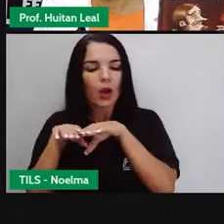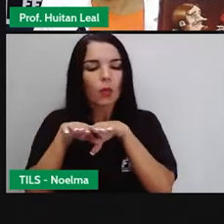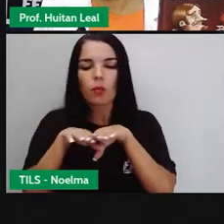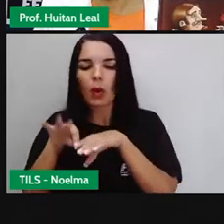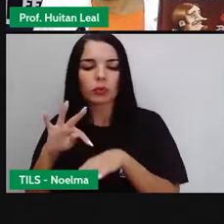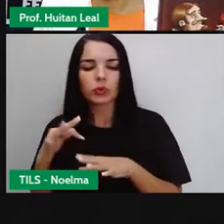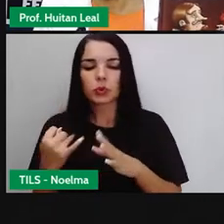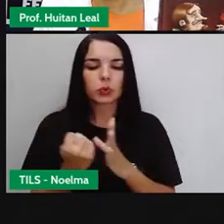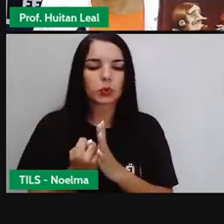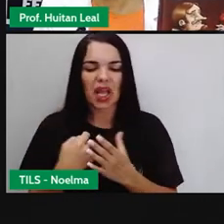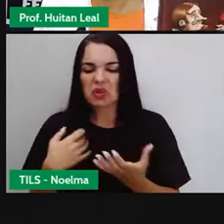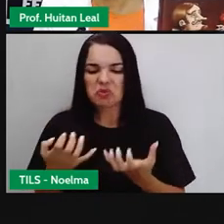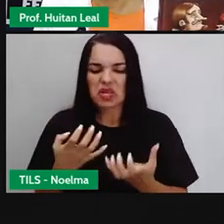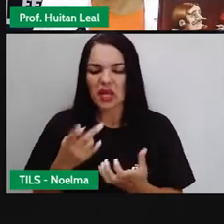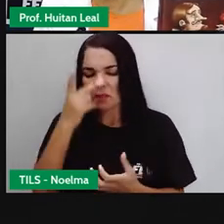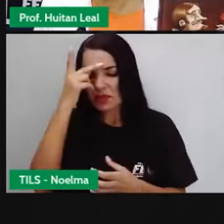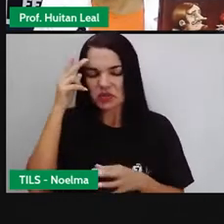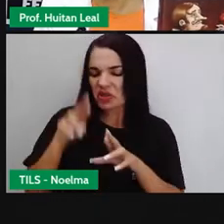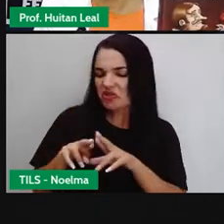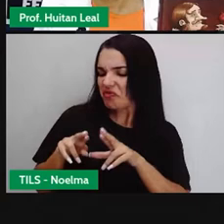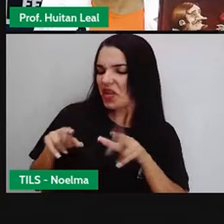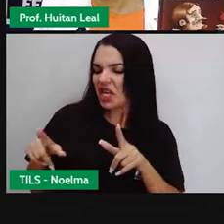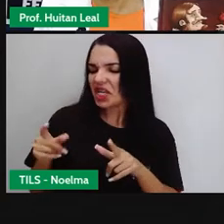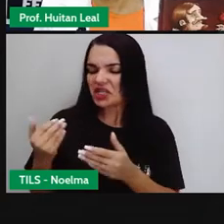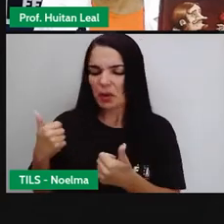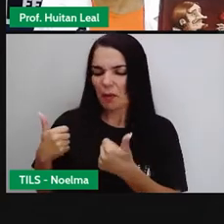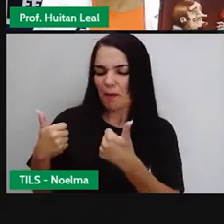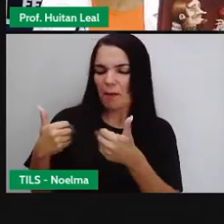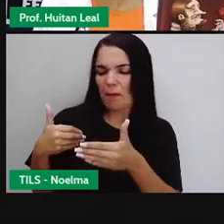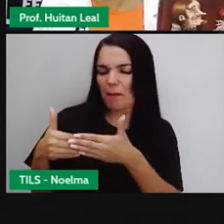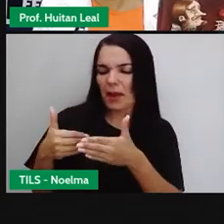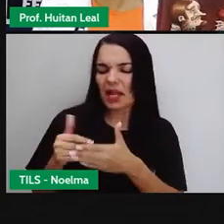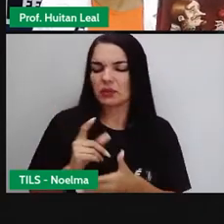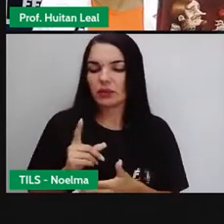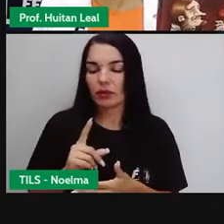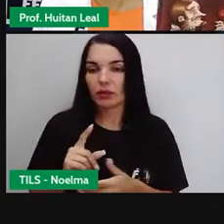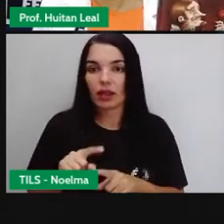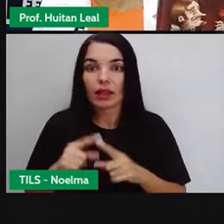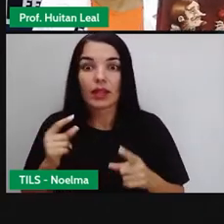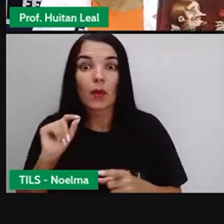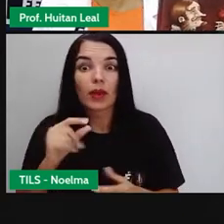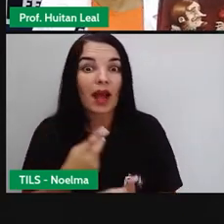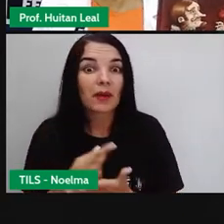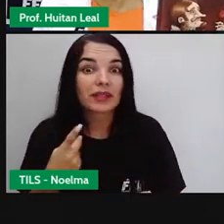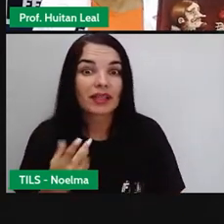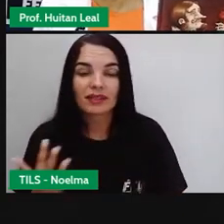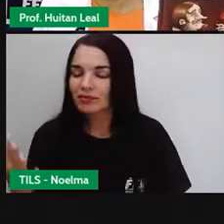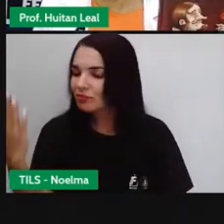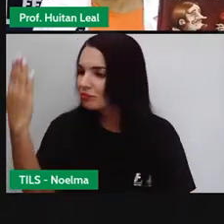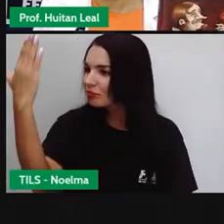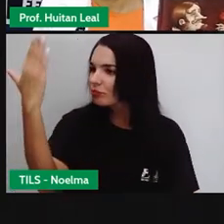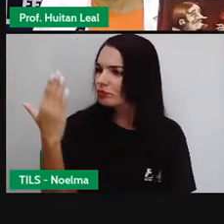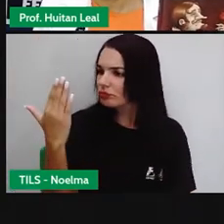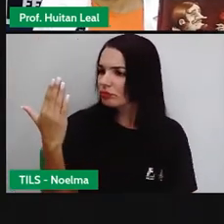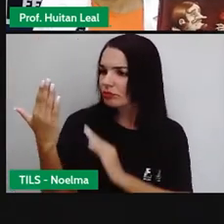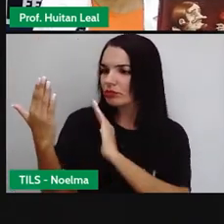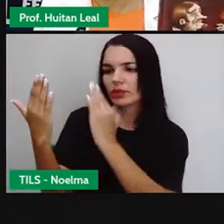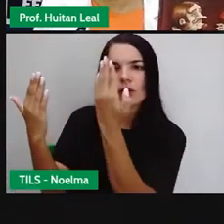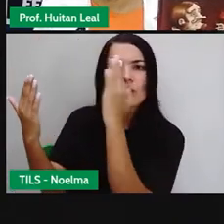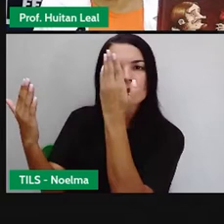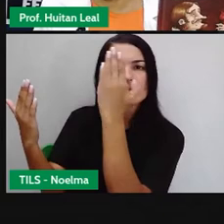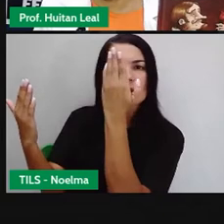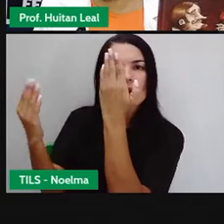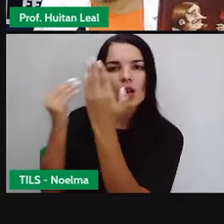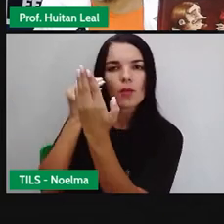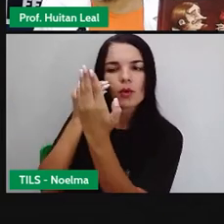a ele. De repente, sai do próprio espelho o reflexo dele que seria o seu oposto ou